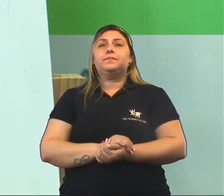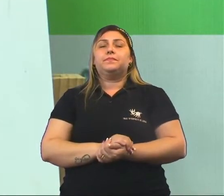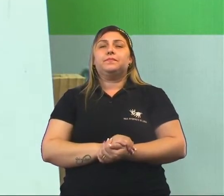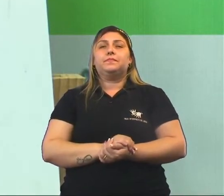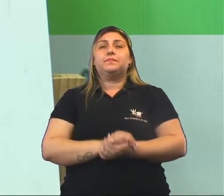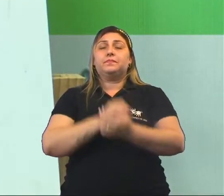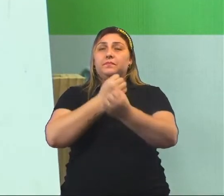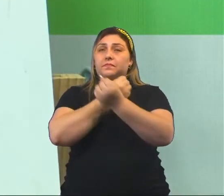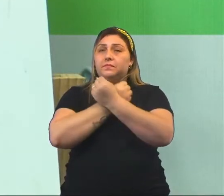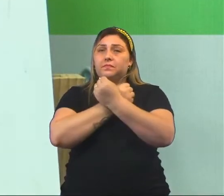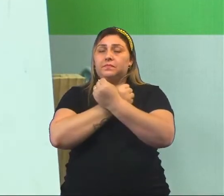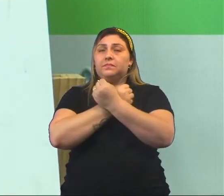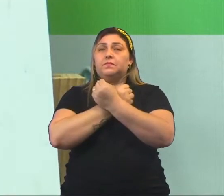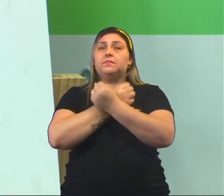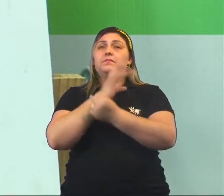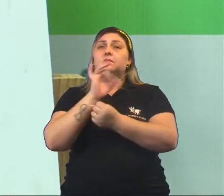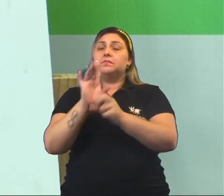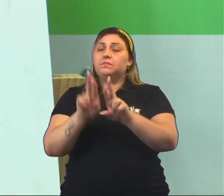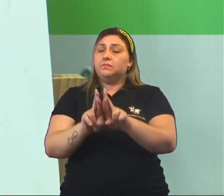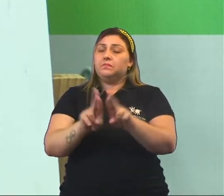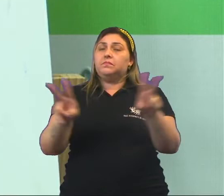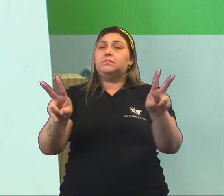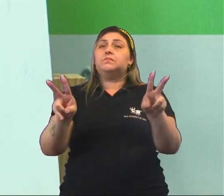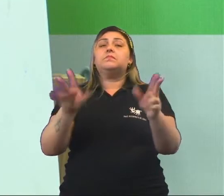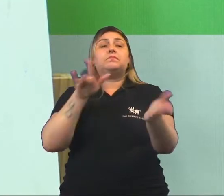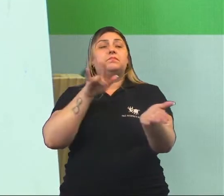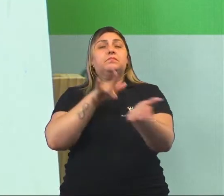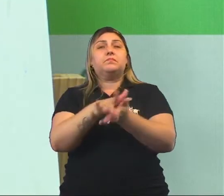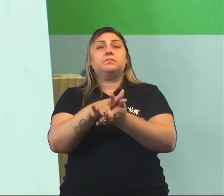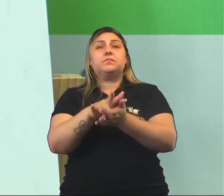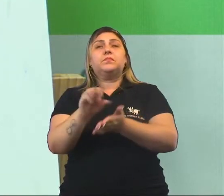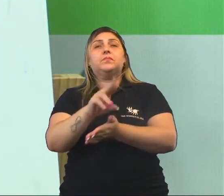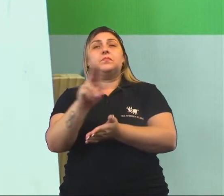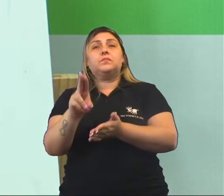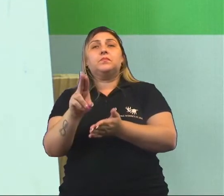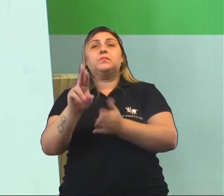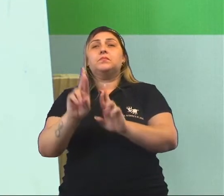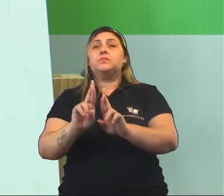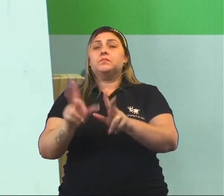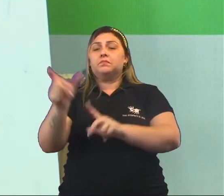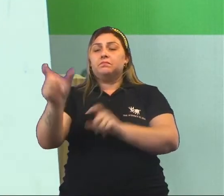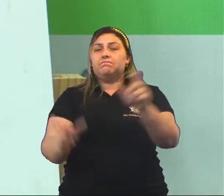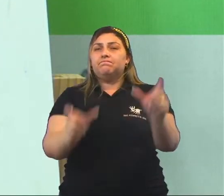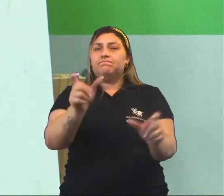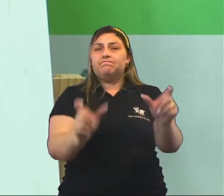escrava só por serem diferentes, inimigas ou inferiores.